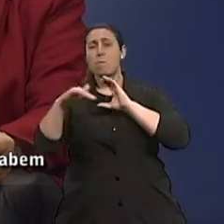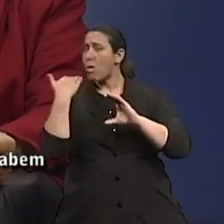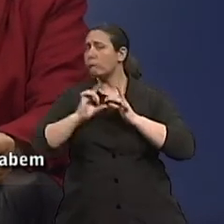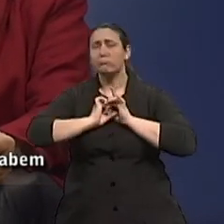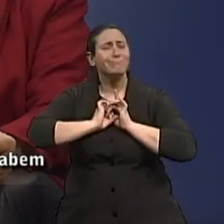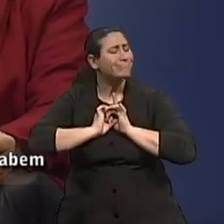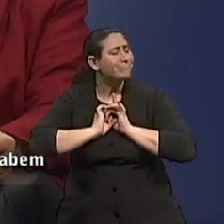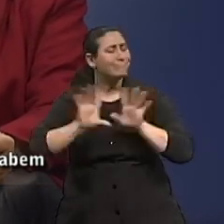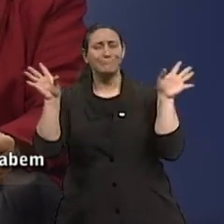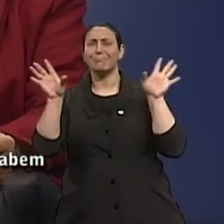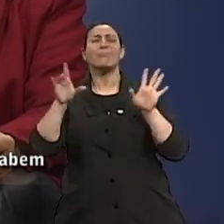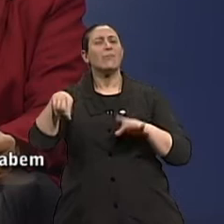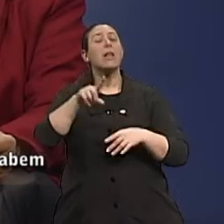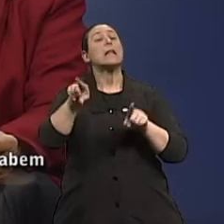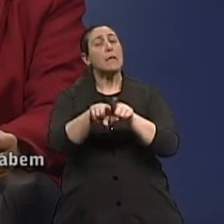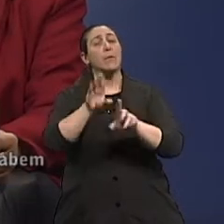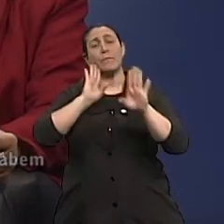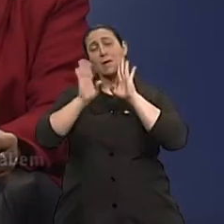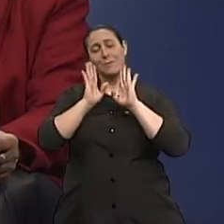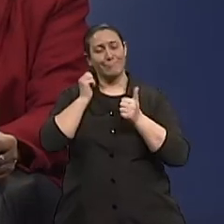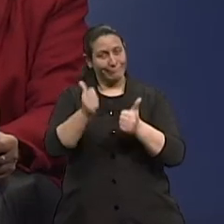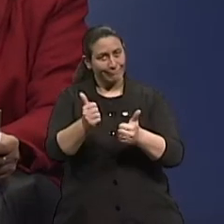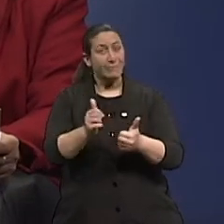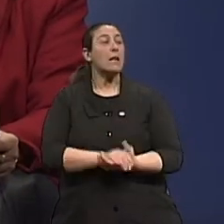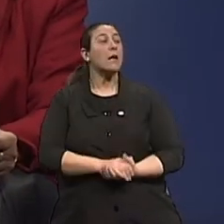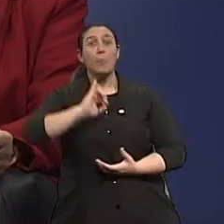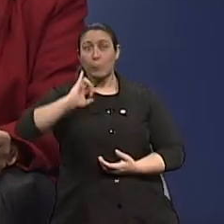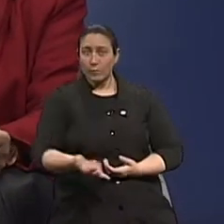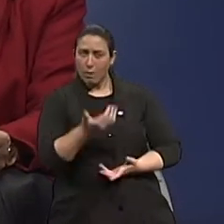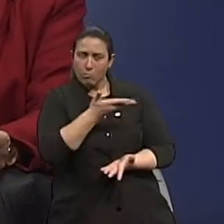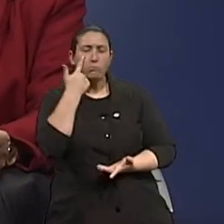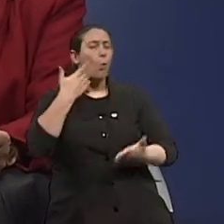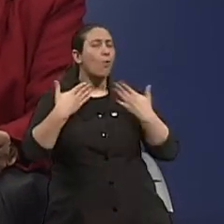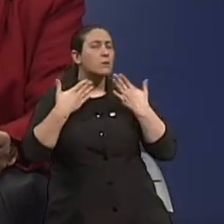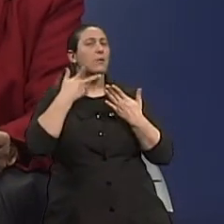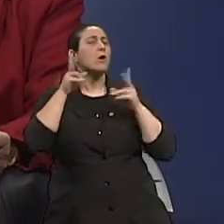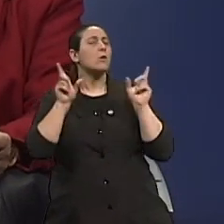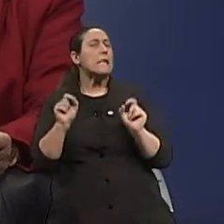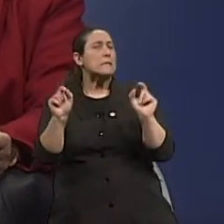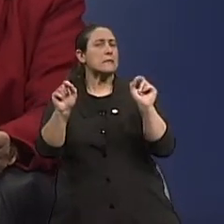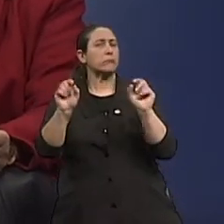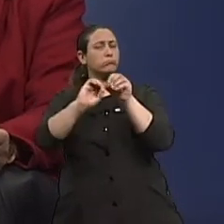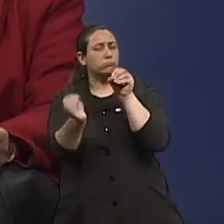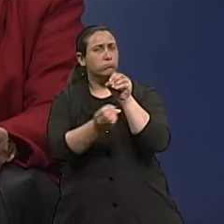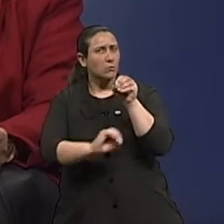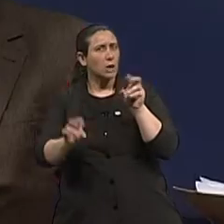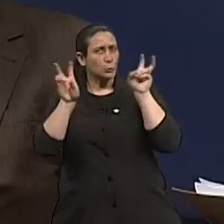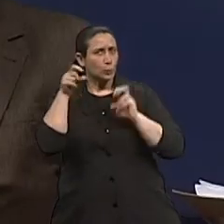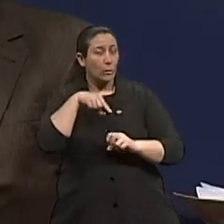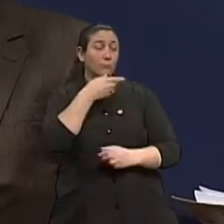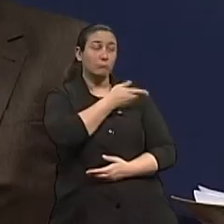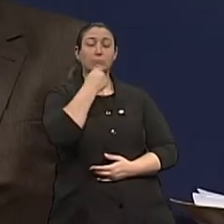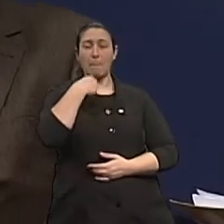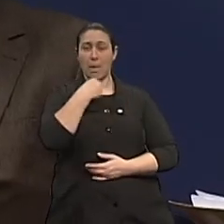à disposição e é muito bom e o Facebook também. Continuando, então, a nossa conversa sobre câncer de intestino com o médico Inácio